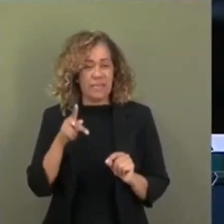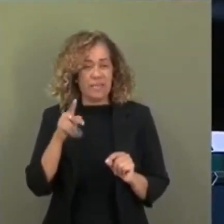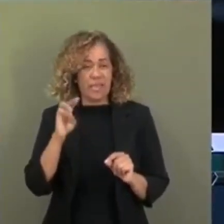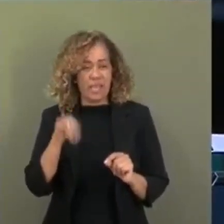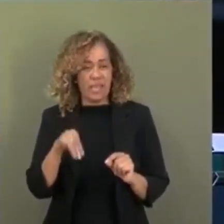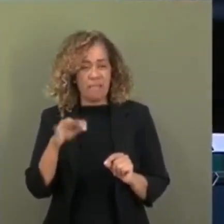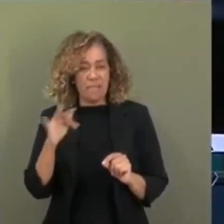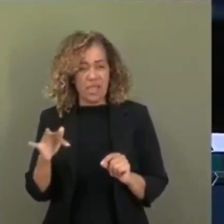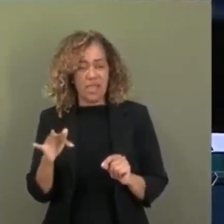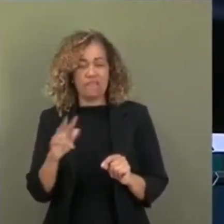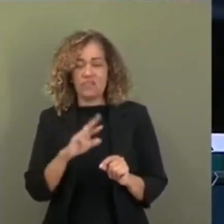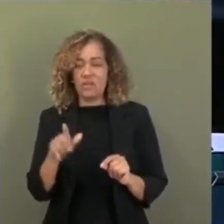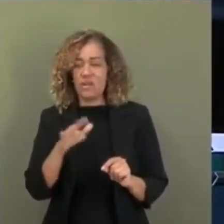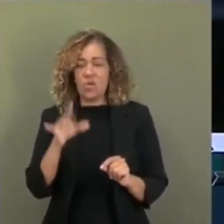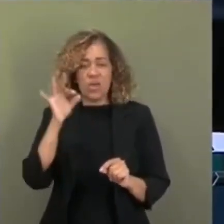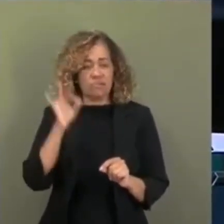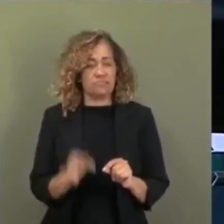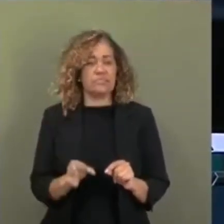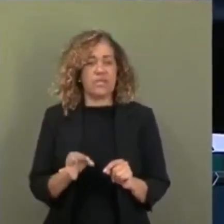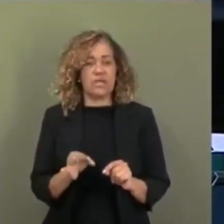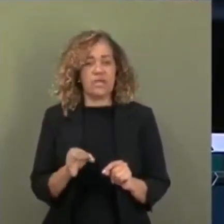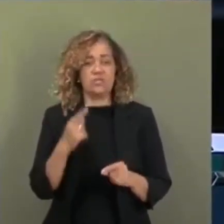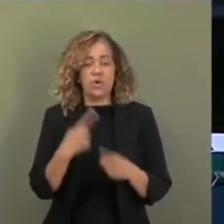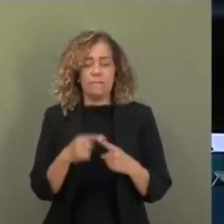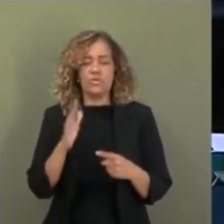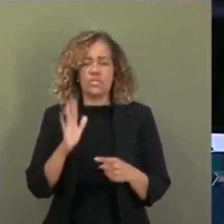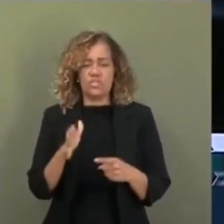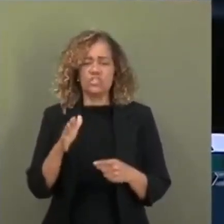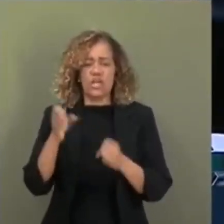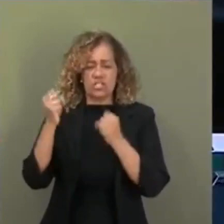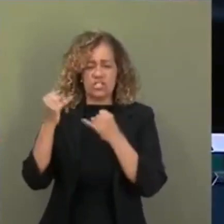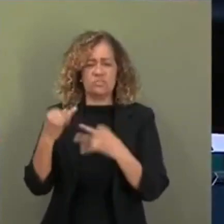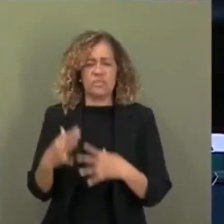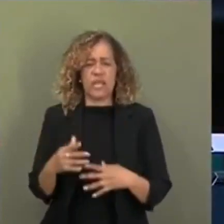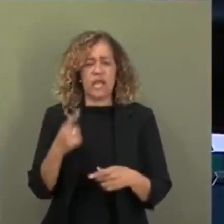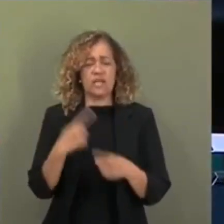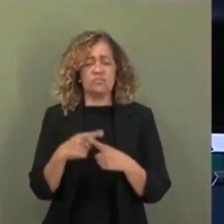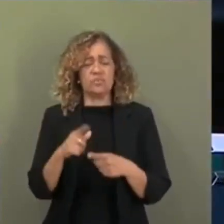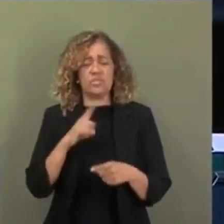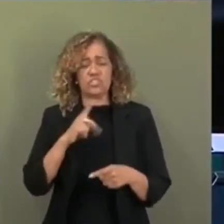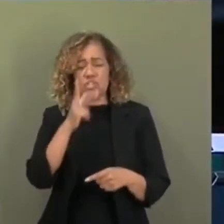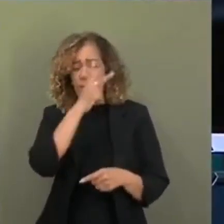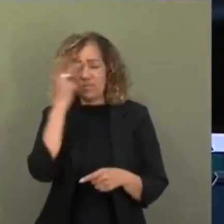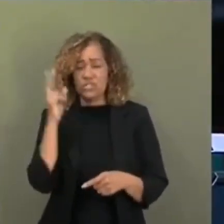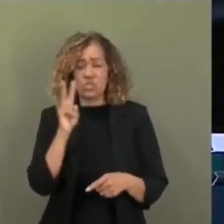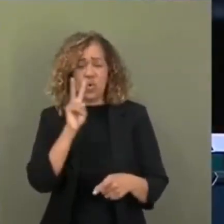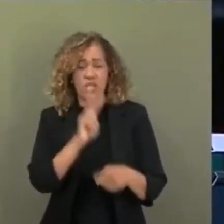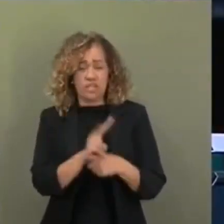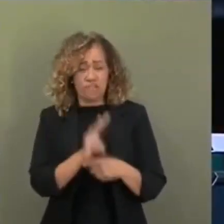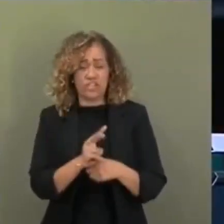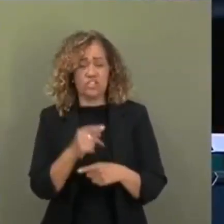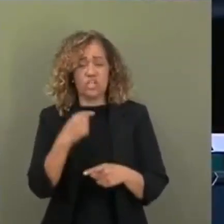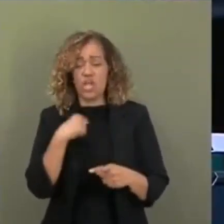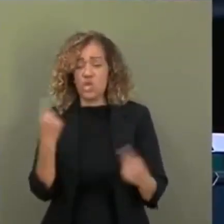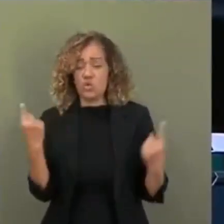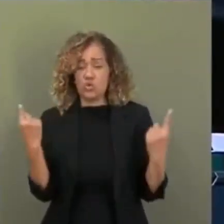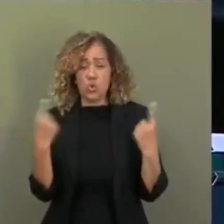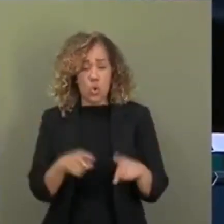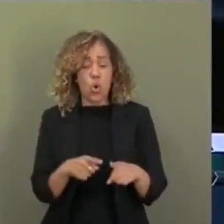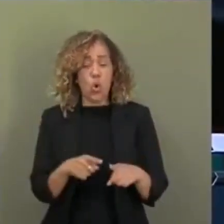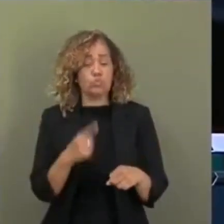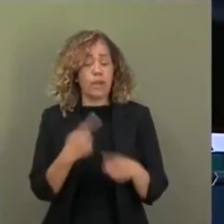Eu já falei, inclusive, falei isso no último governo, quando existiam algumas pessoas que defendiam isso, eu sempre fui contra. Eu acho que um imposto